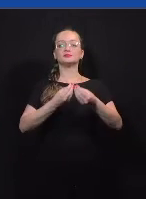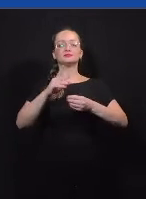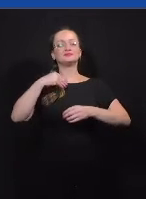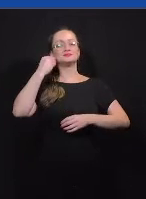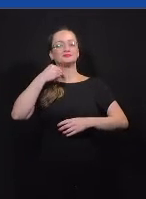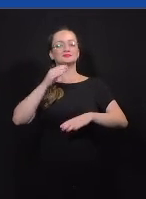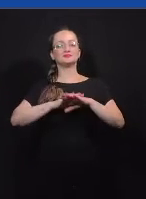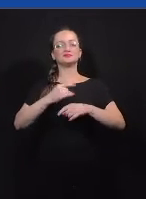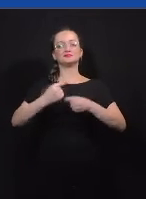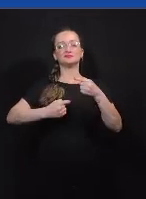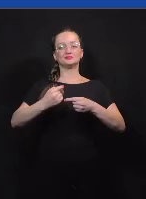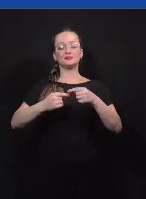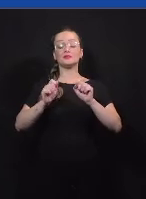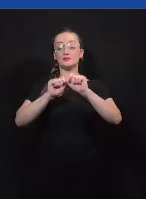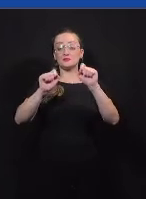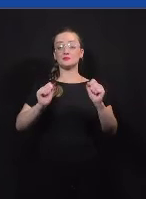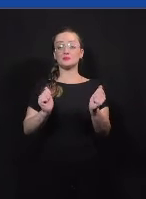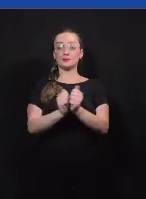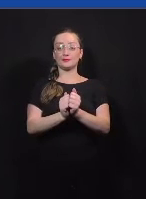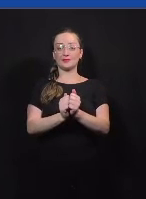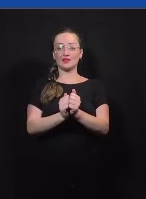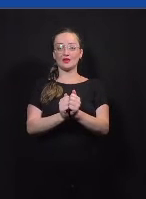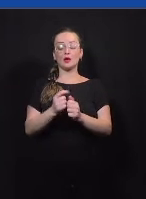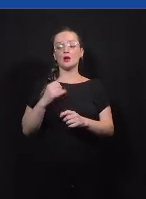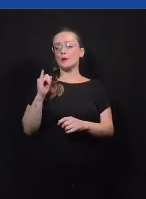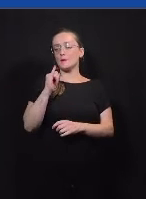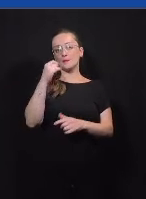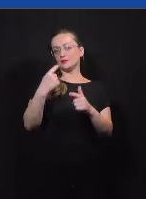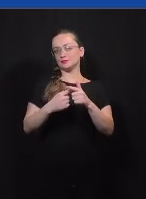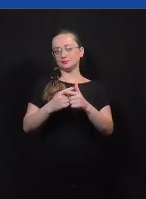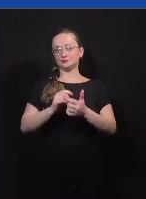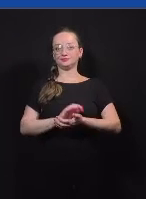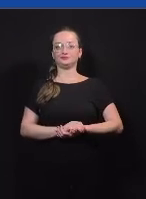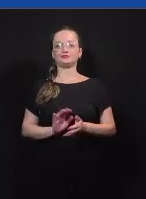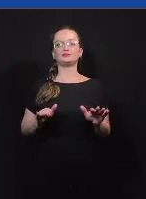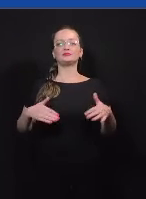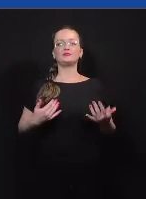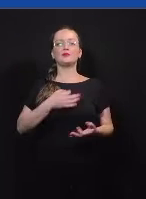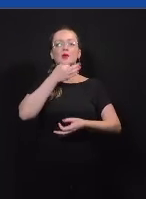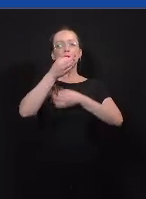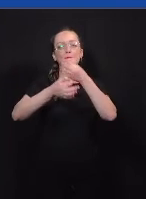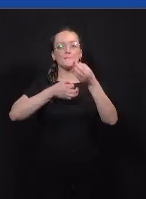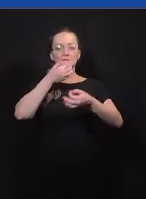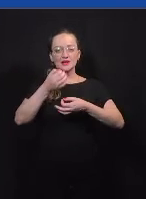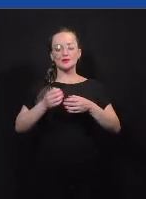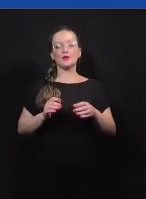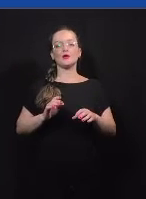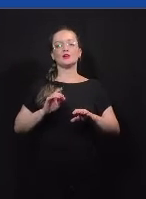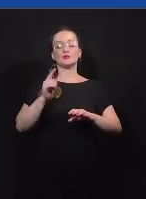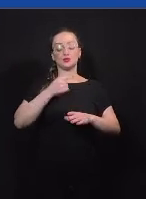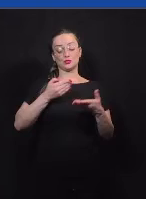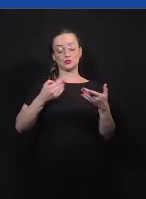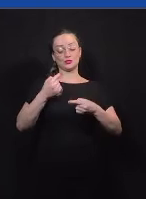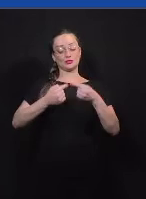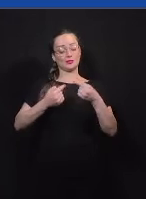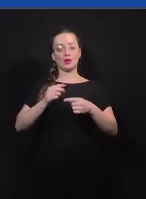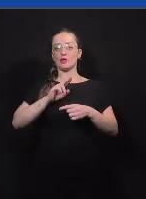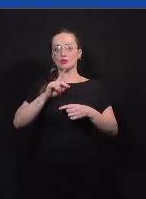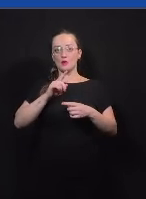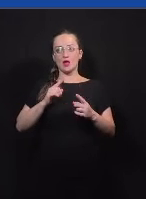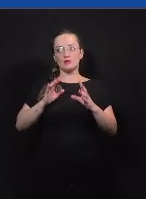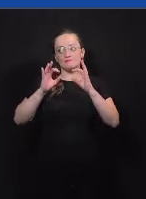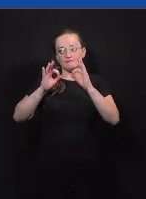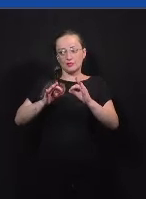de fazer um debate estruturado, e por que que isso é importante, né? Então, as opiniões expressas no debate hoje, elas não refletem o